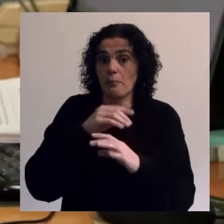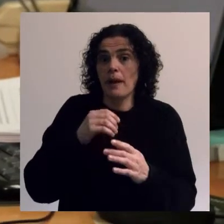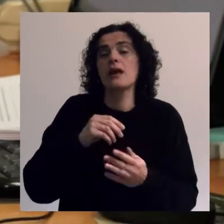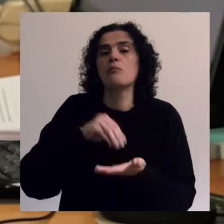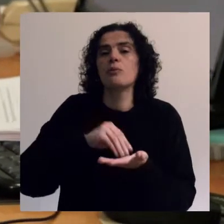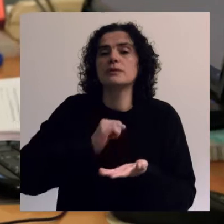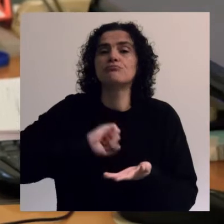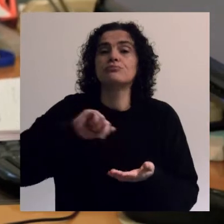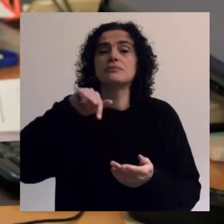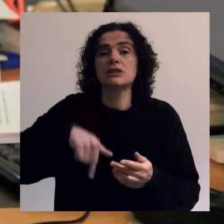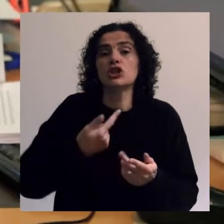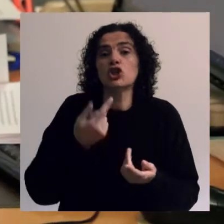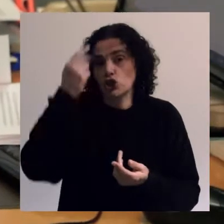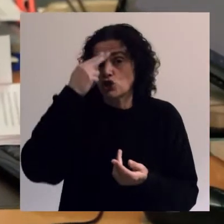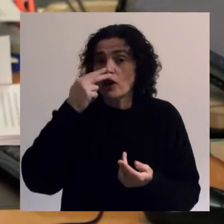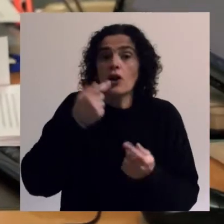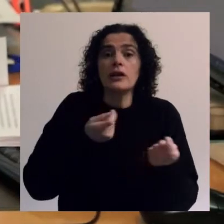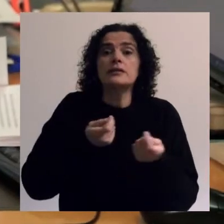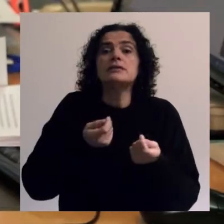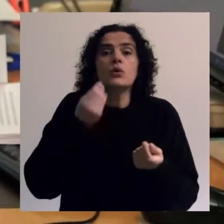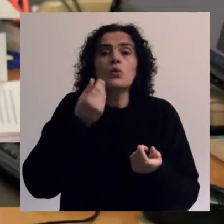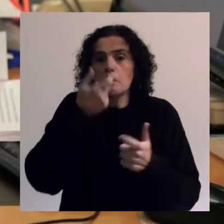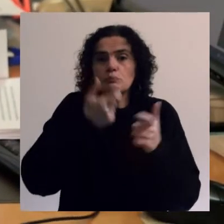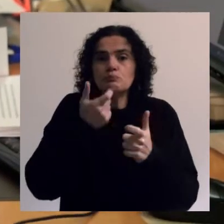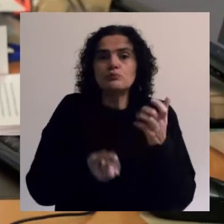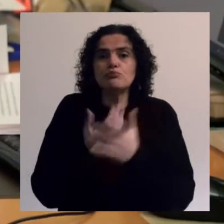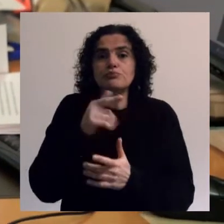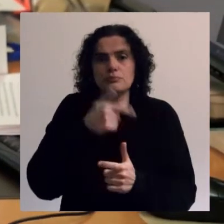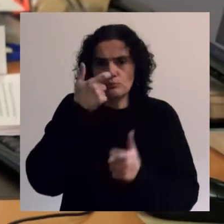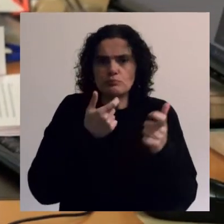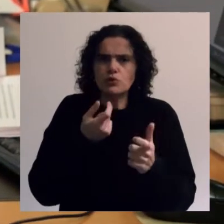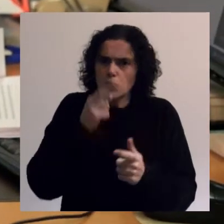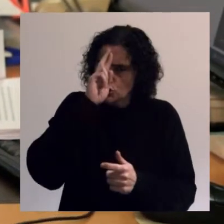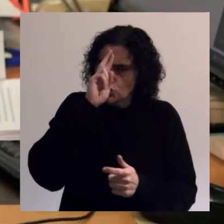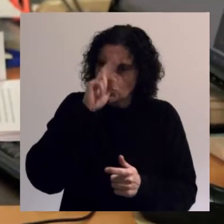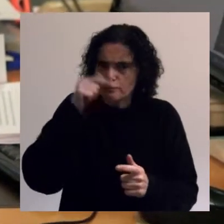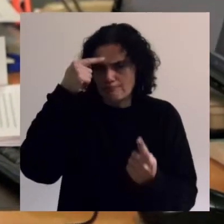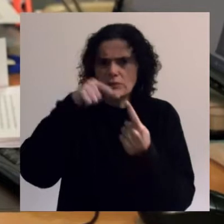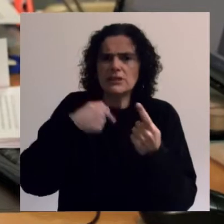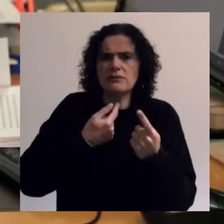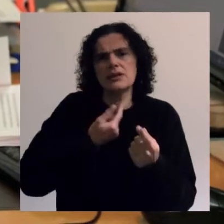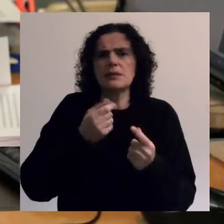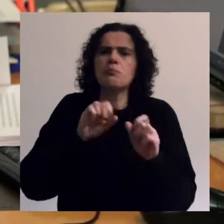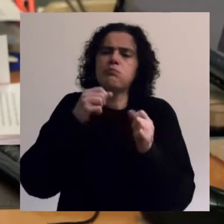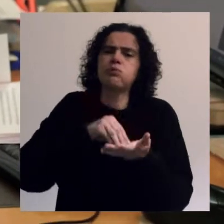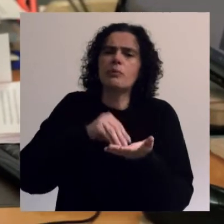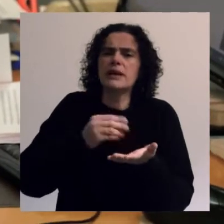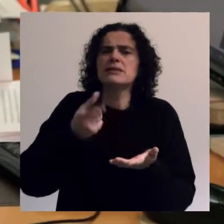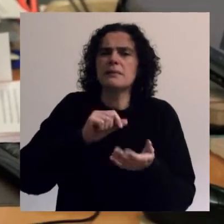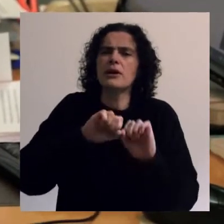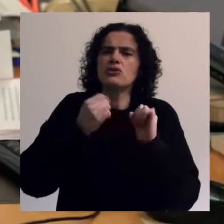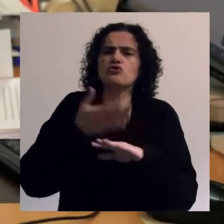antipobreza. A história da organização faz-se de pessoas muito empenhadas na causa do combate à pobreza e à exclusão social.